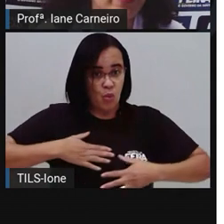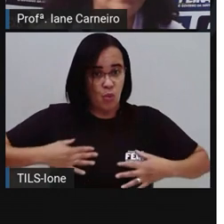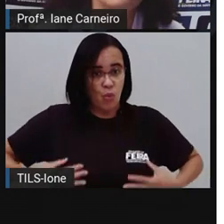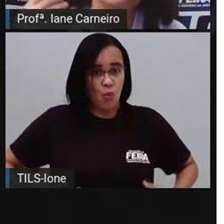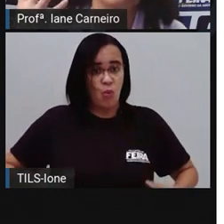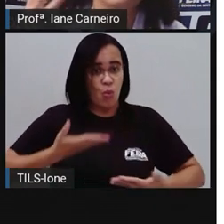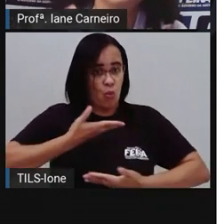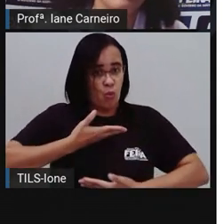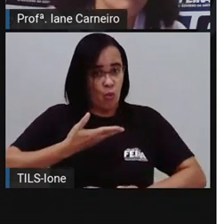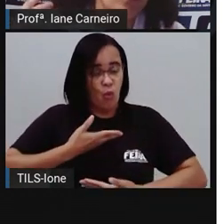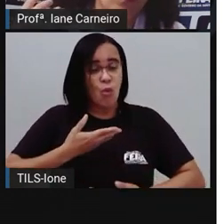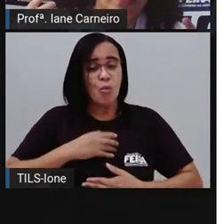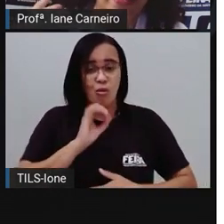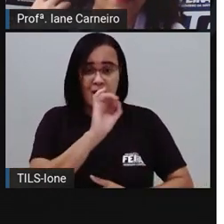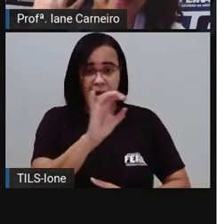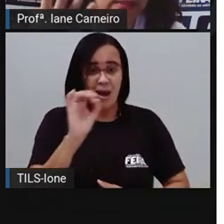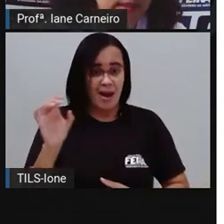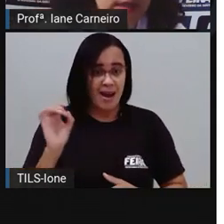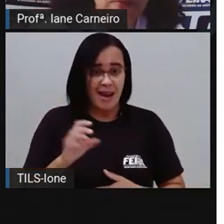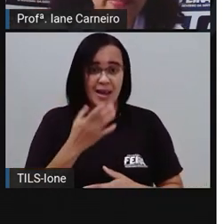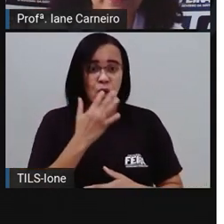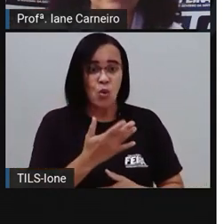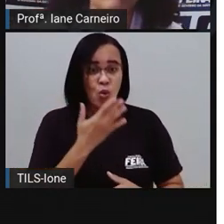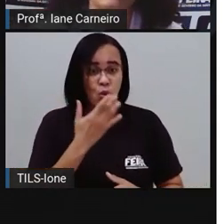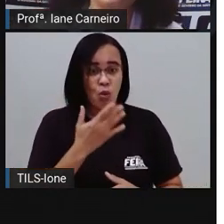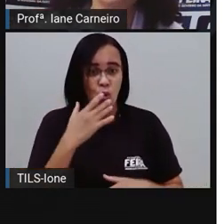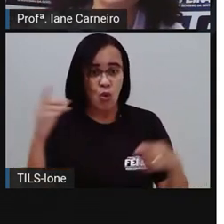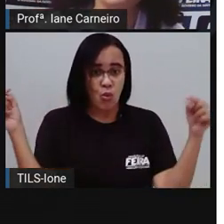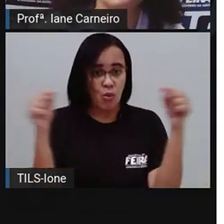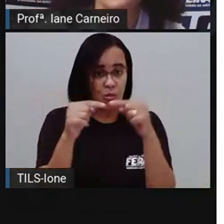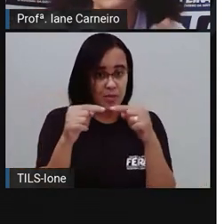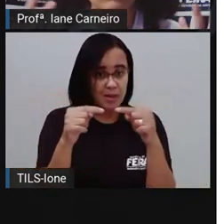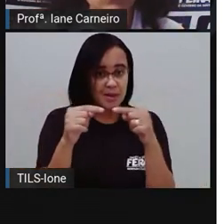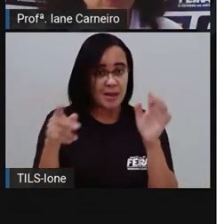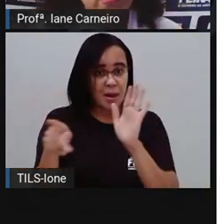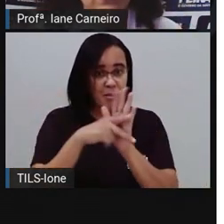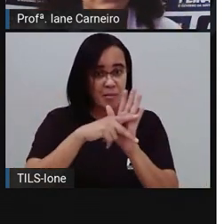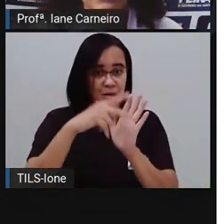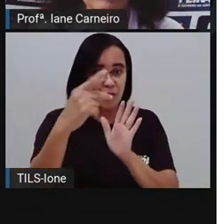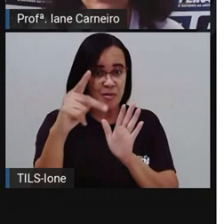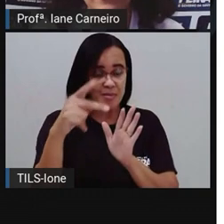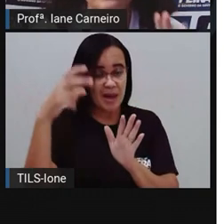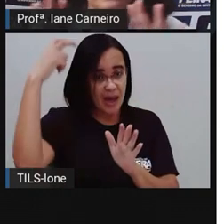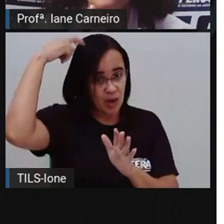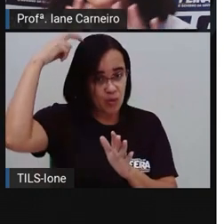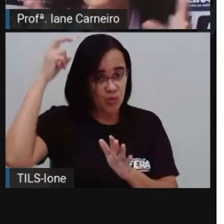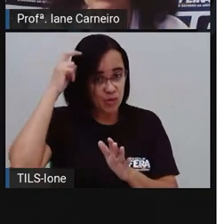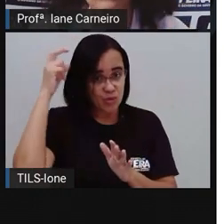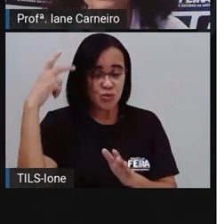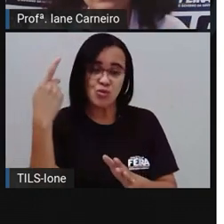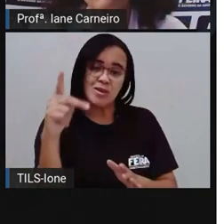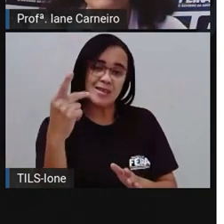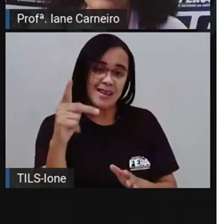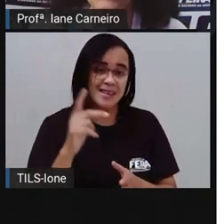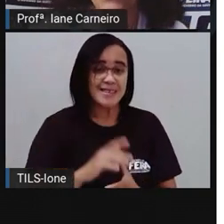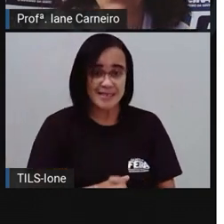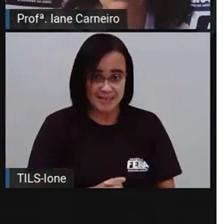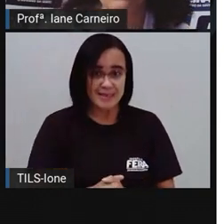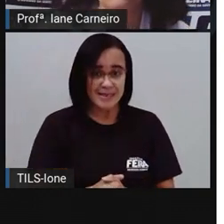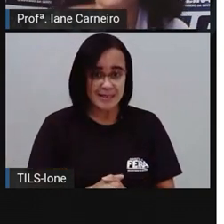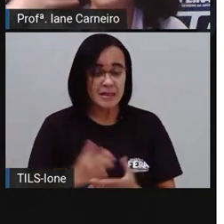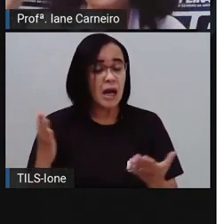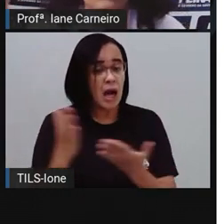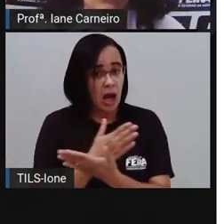pintura vai ter uma representação para esses indígenas, né? Tem culturas e tem etnias que não usam, né? O